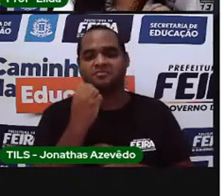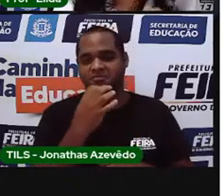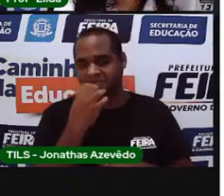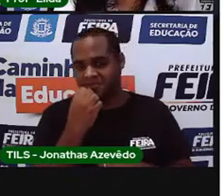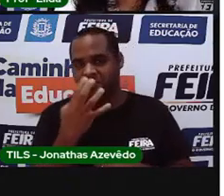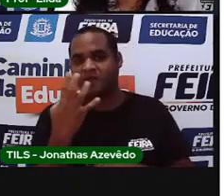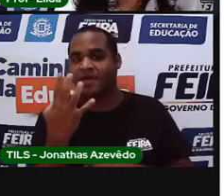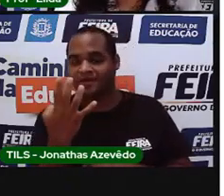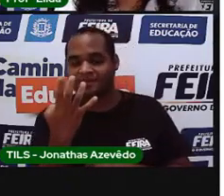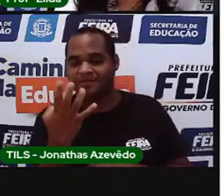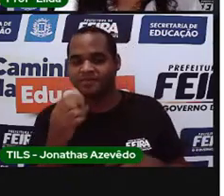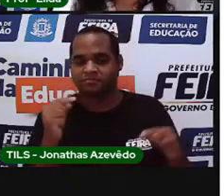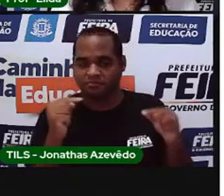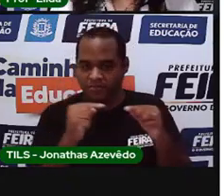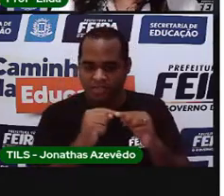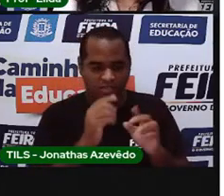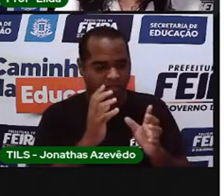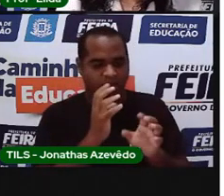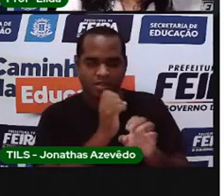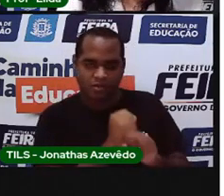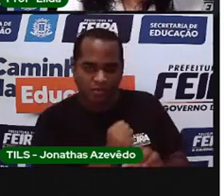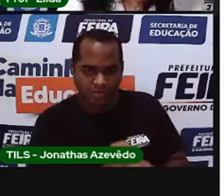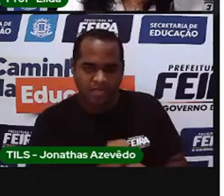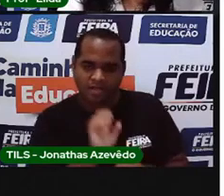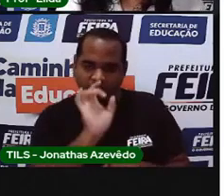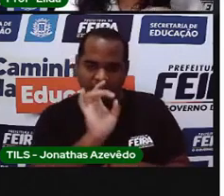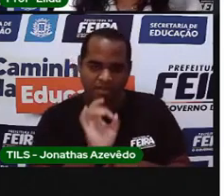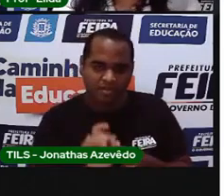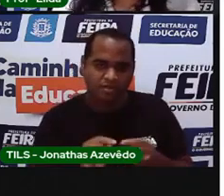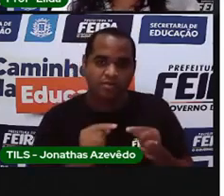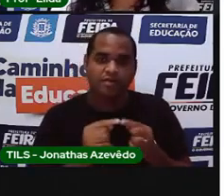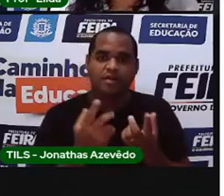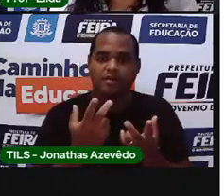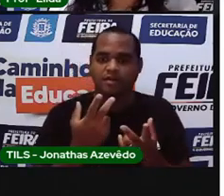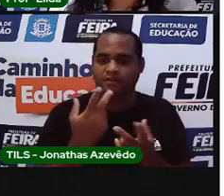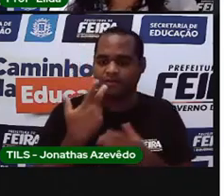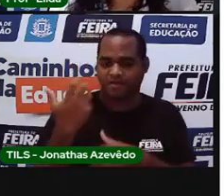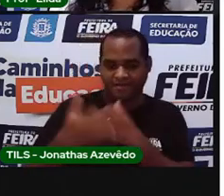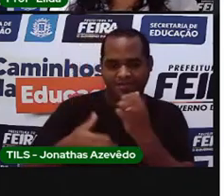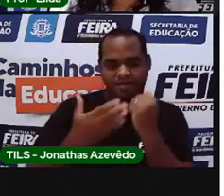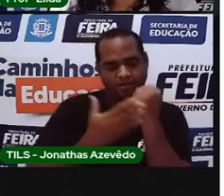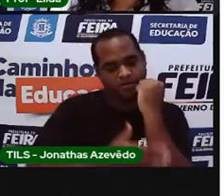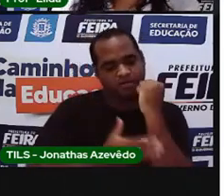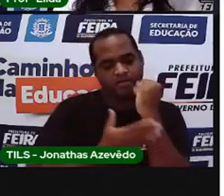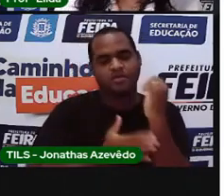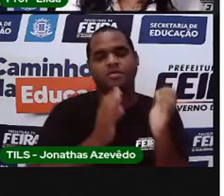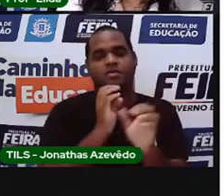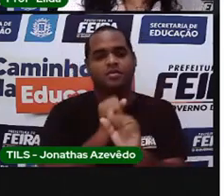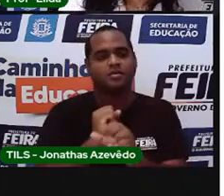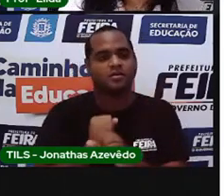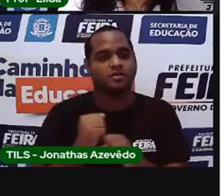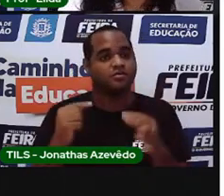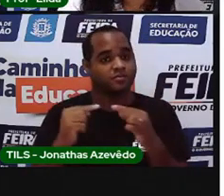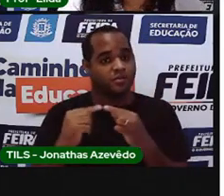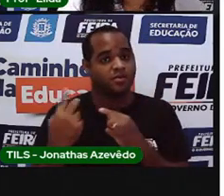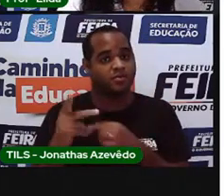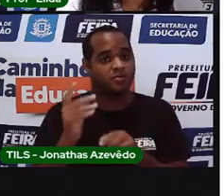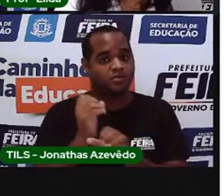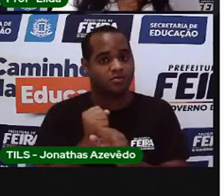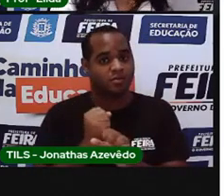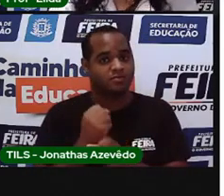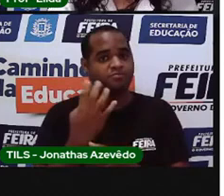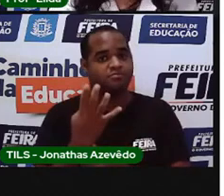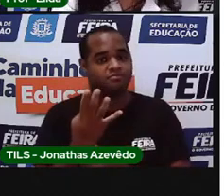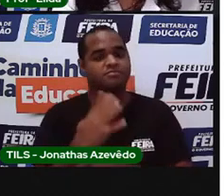O número cardinal que me fala quantos abacaxis tem é o número quatro.